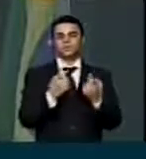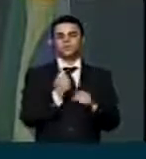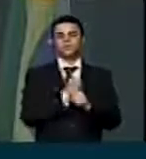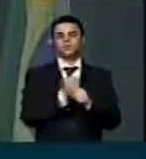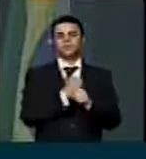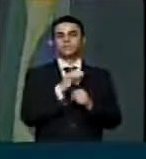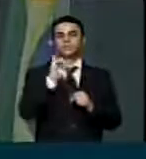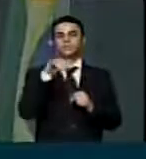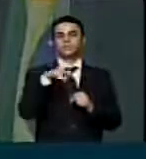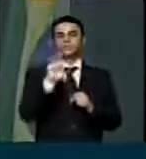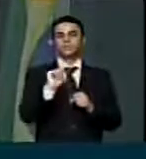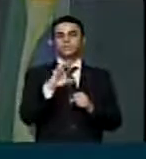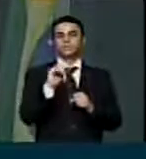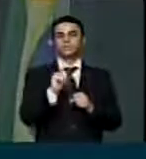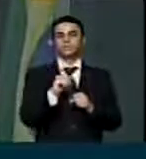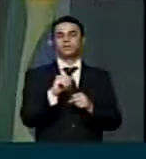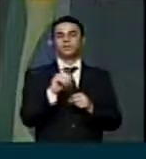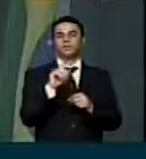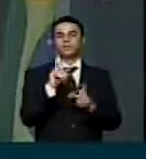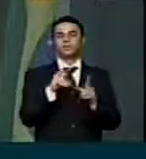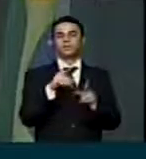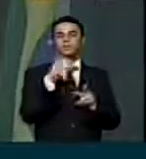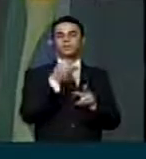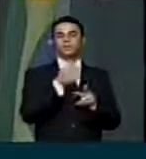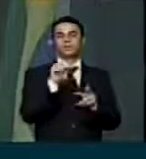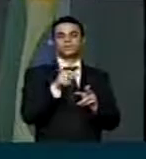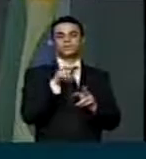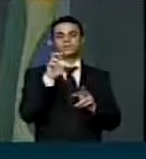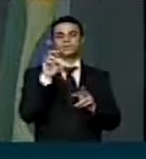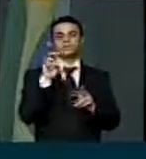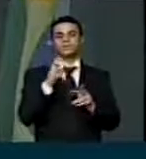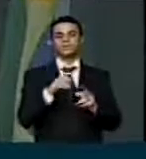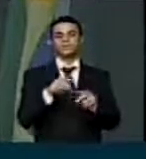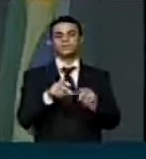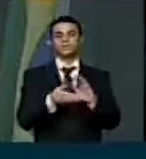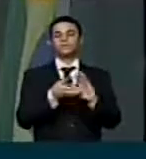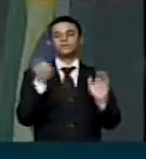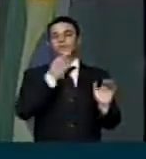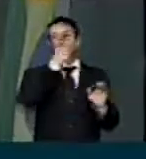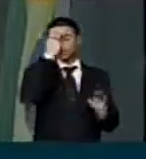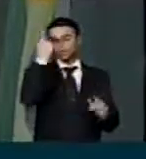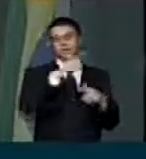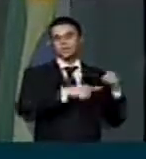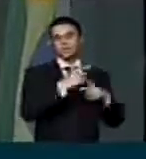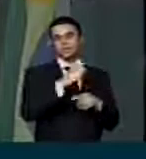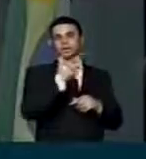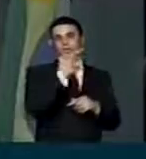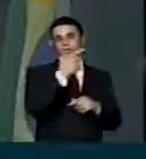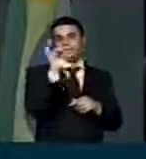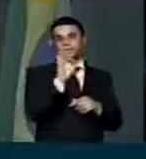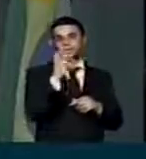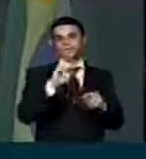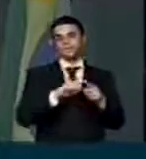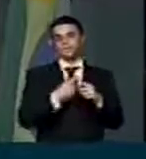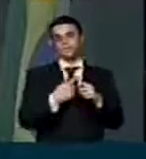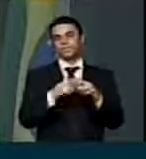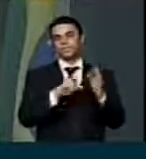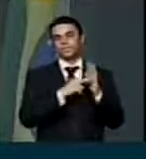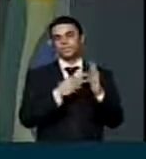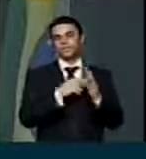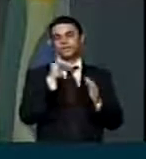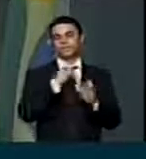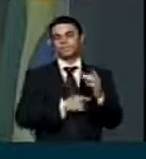,5. Então está tirando, está tomando do trabalhador mais 2%, que significa aumento de imposto, porque você sequer